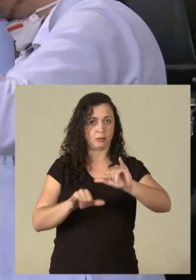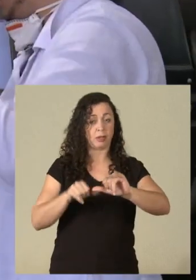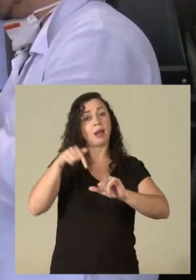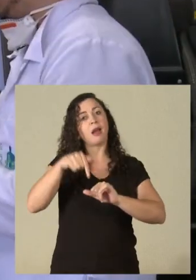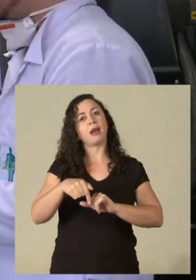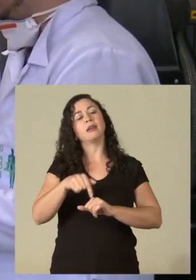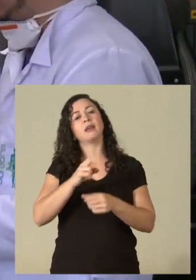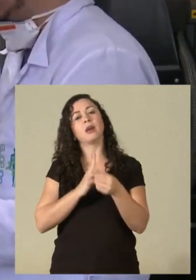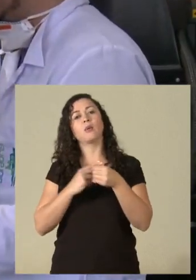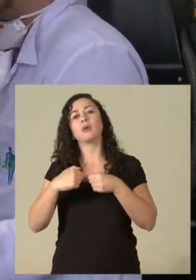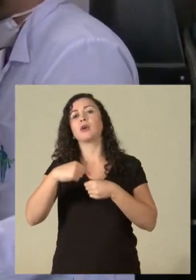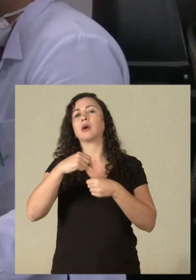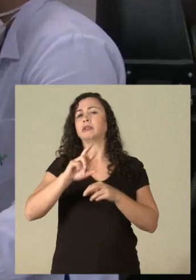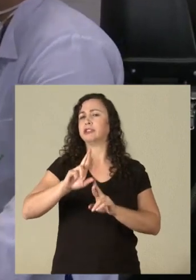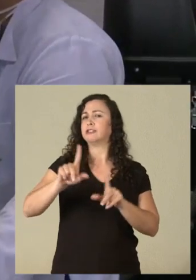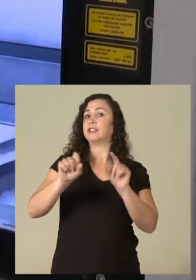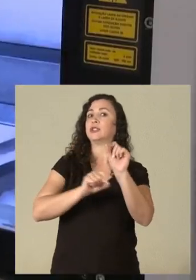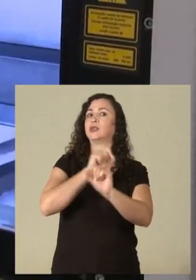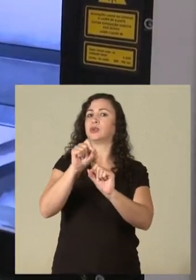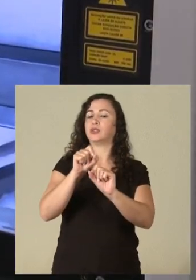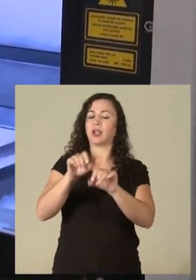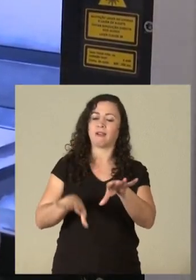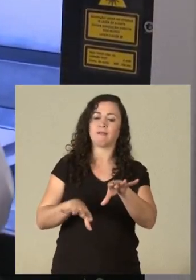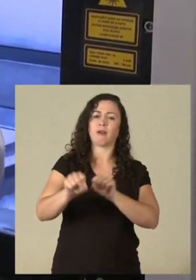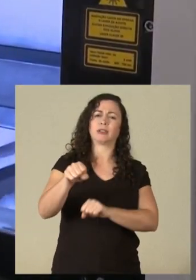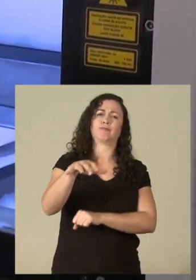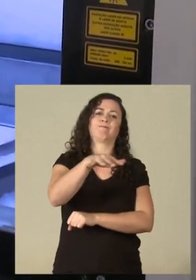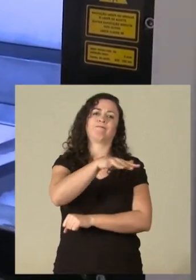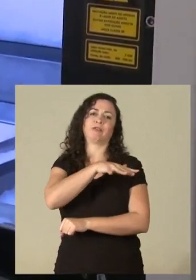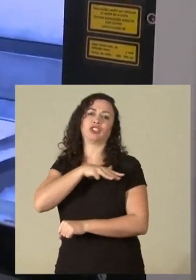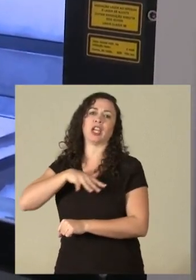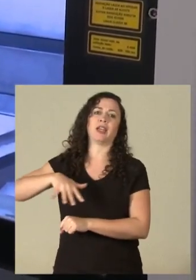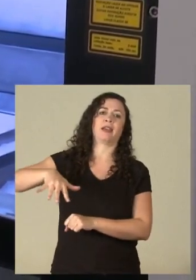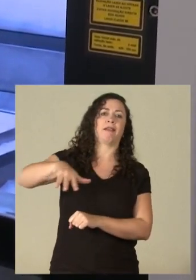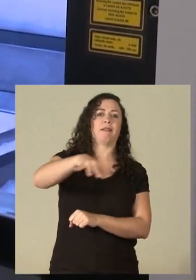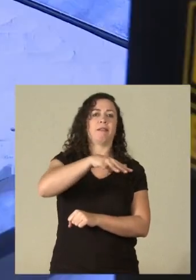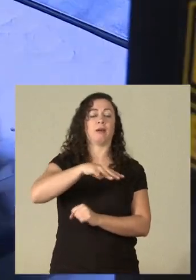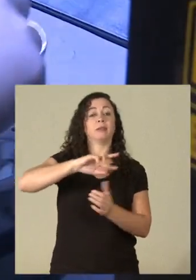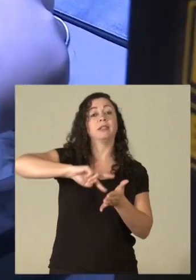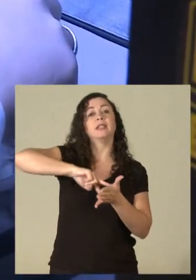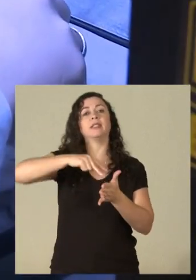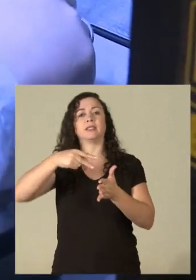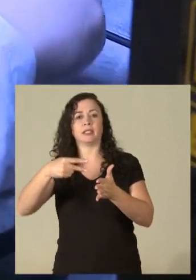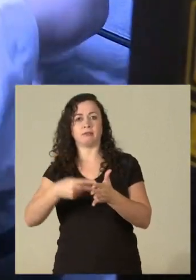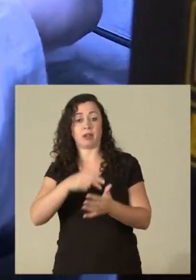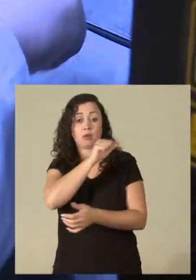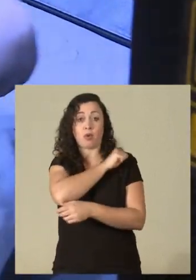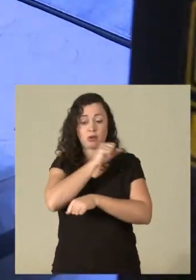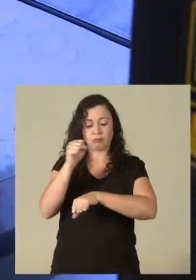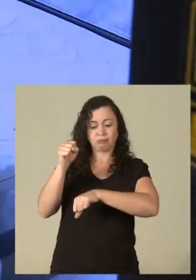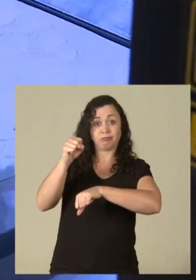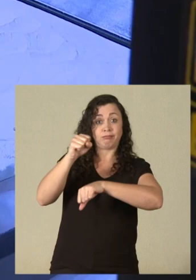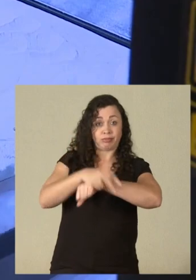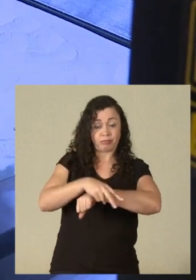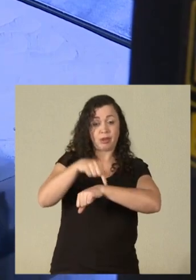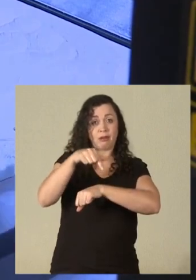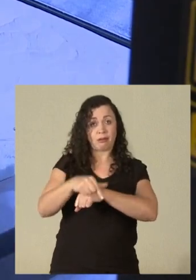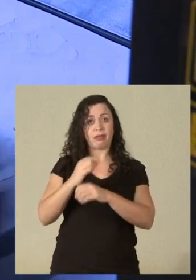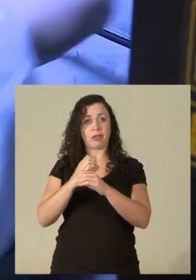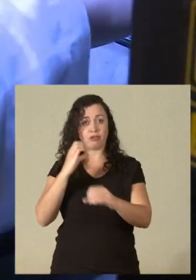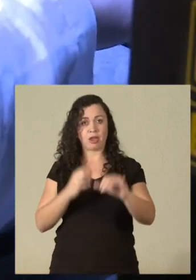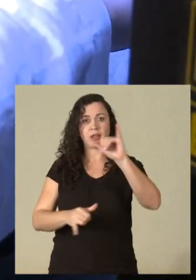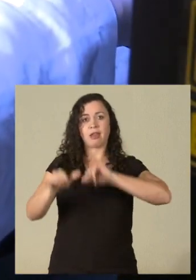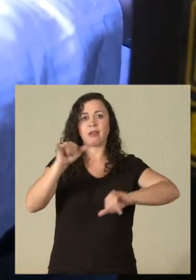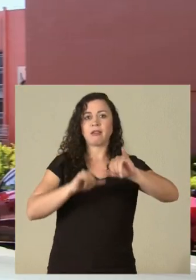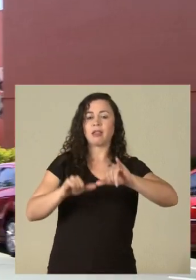Unicamp, o nosso diferencial é que a gente dá uma formação generalista. Ou seja, o nosso egresso, quem se